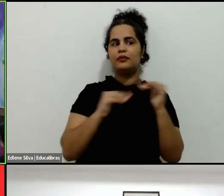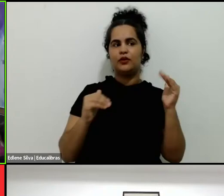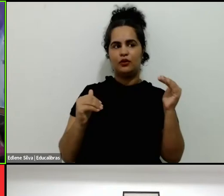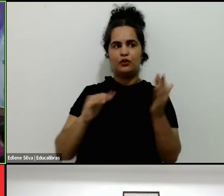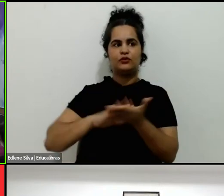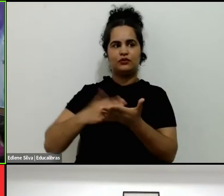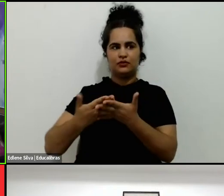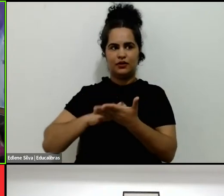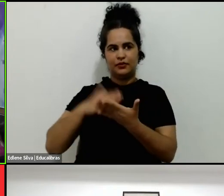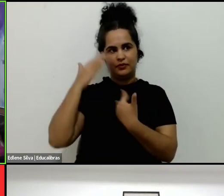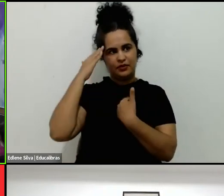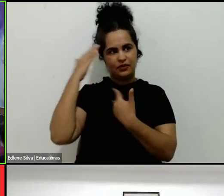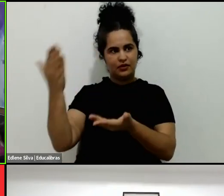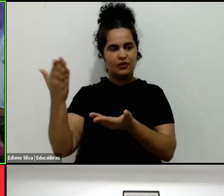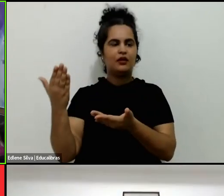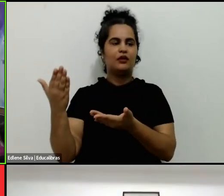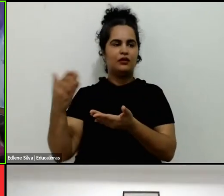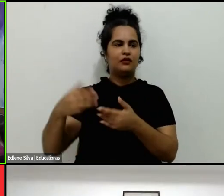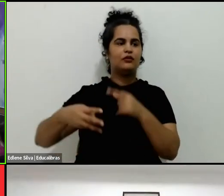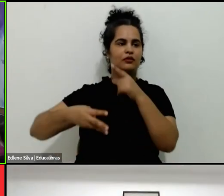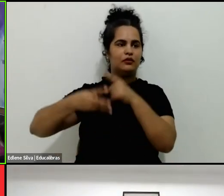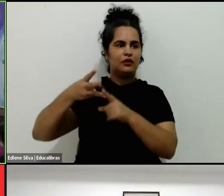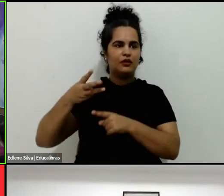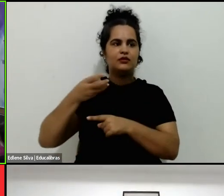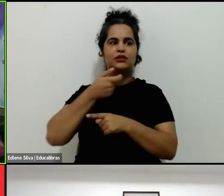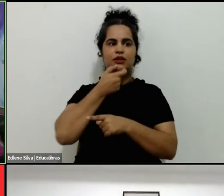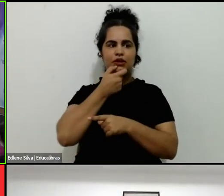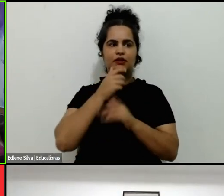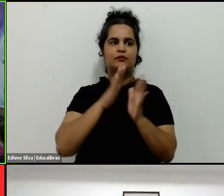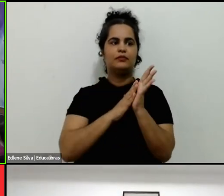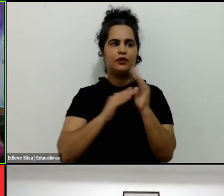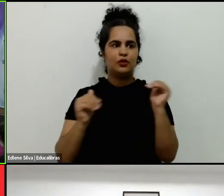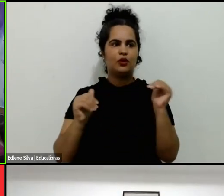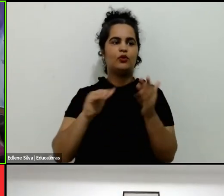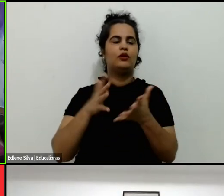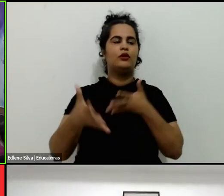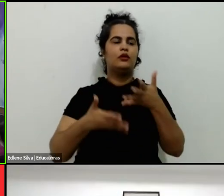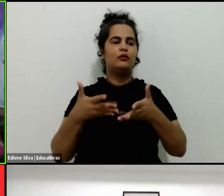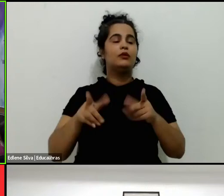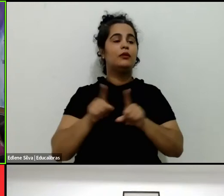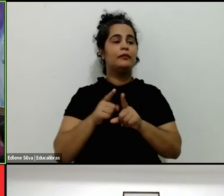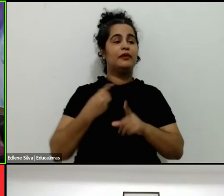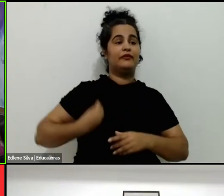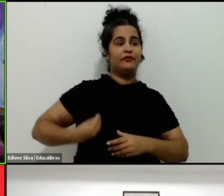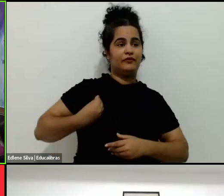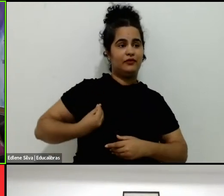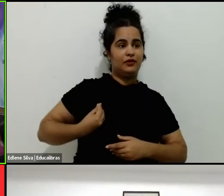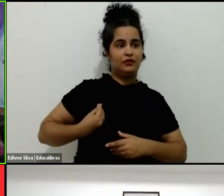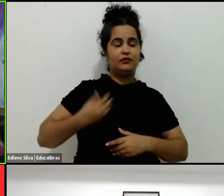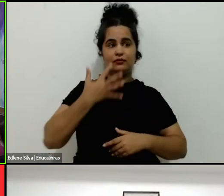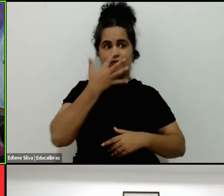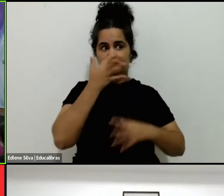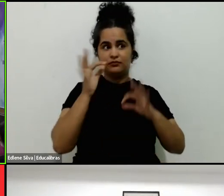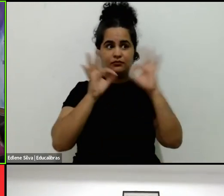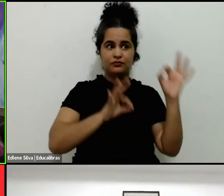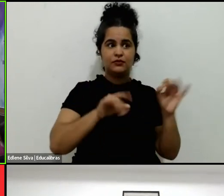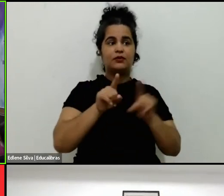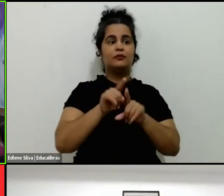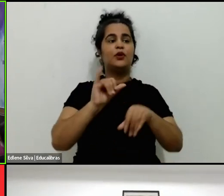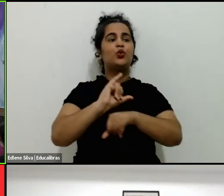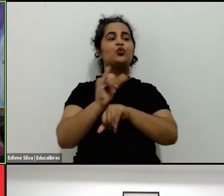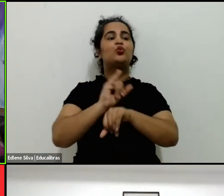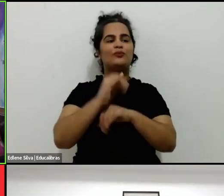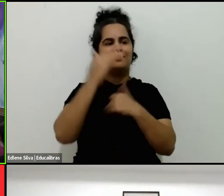agradecemos a presença de todos vocês, seja de forma presencial ou que estão nos acompanhando no YouTube, a gente